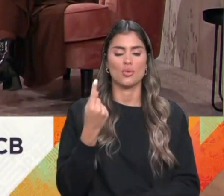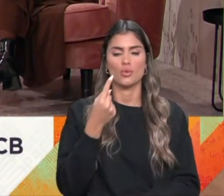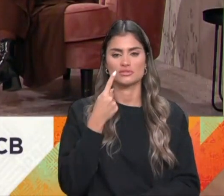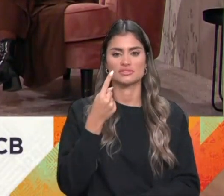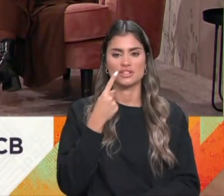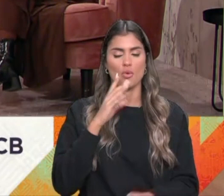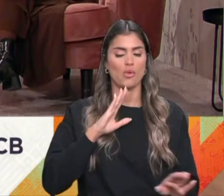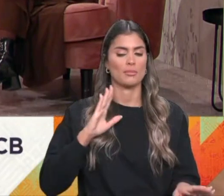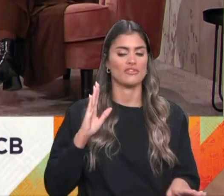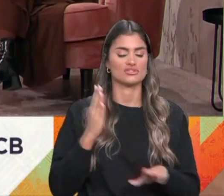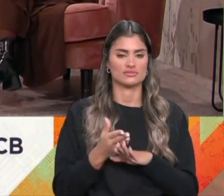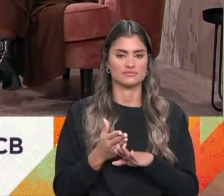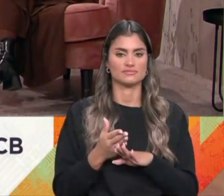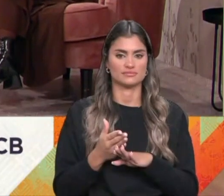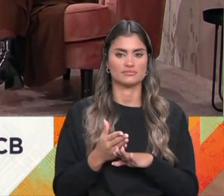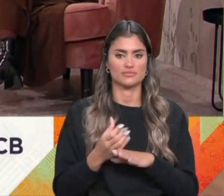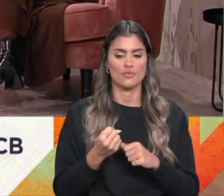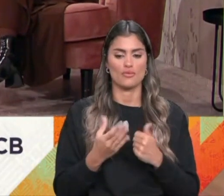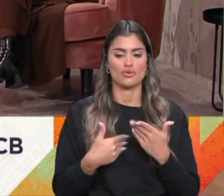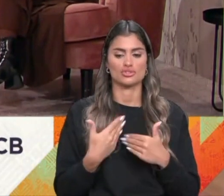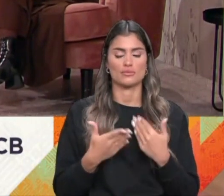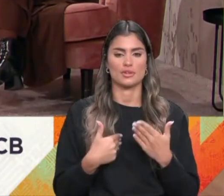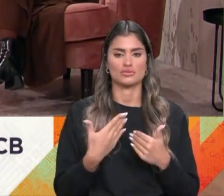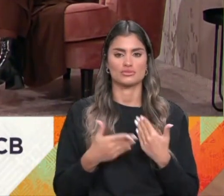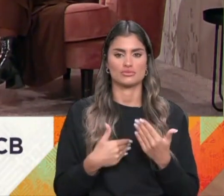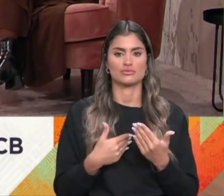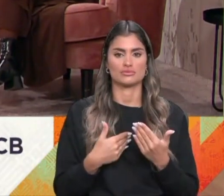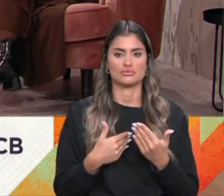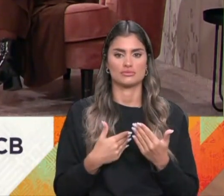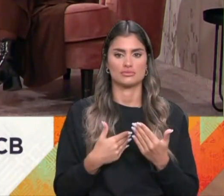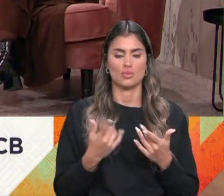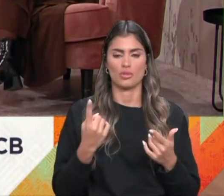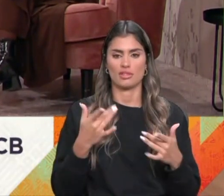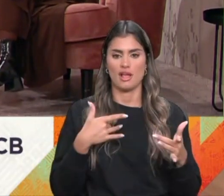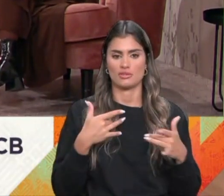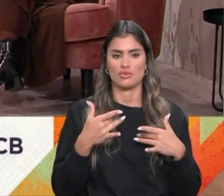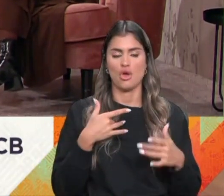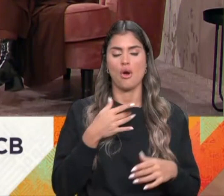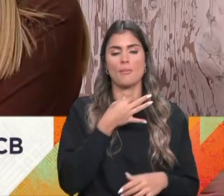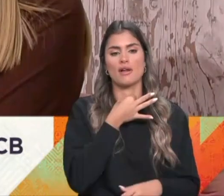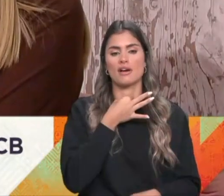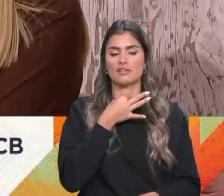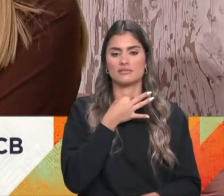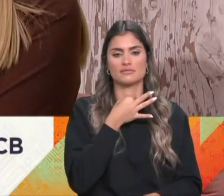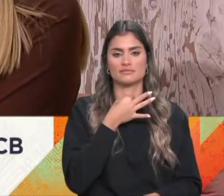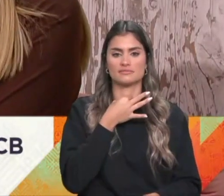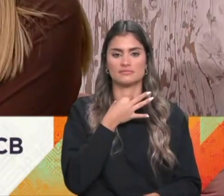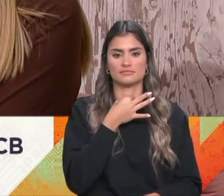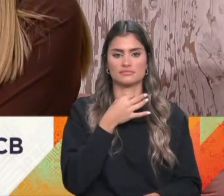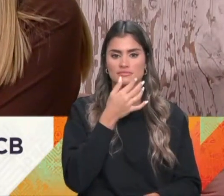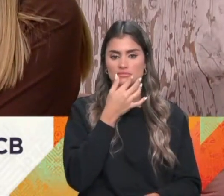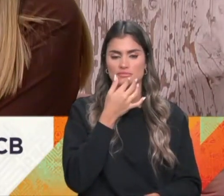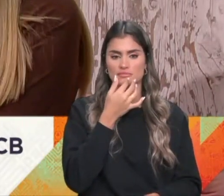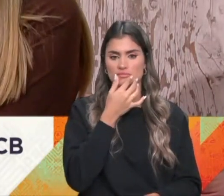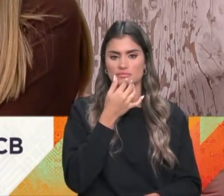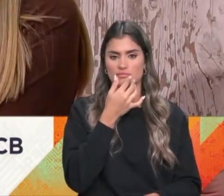vez aquilo que é o funcionamento mecânico e manual de um teatro de ópera. Muito bem. E estamos a fazer